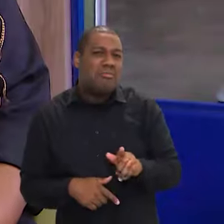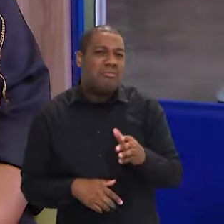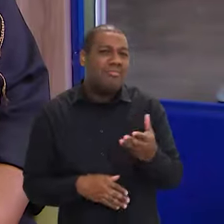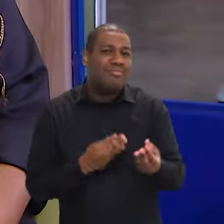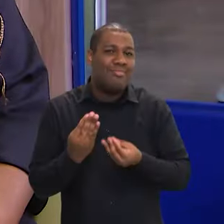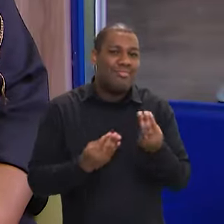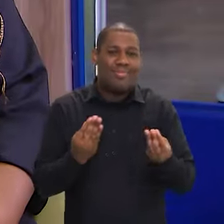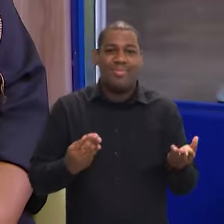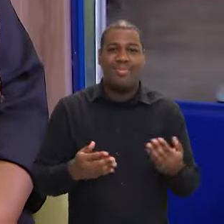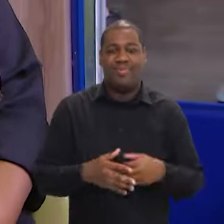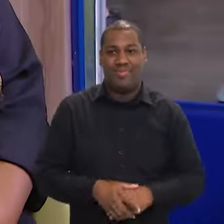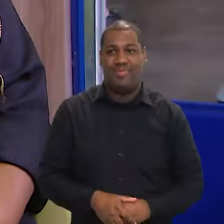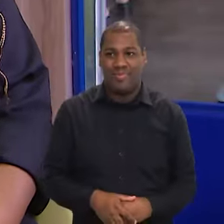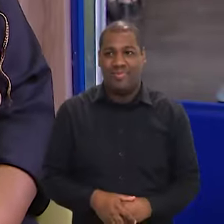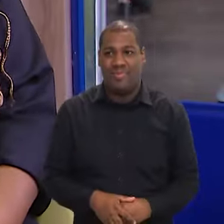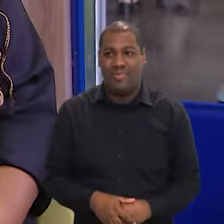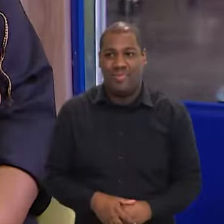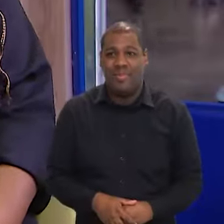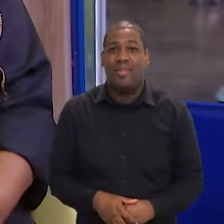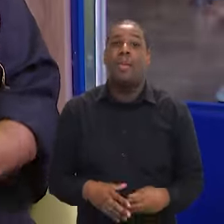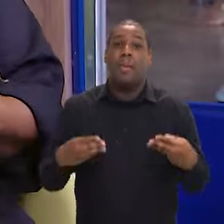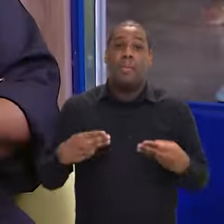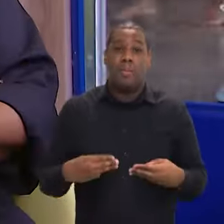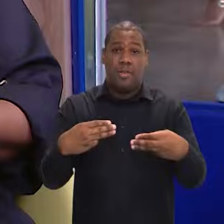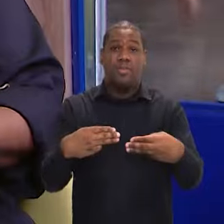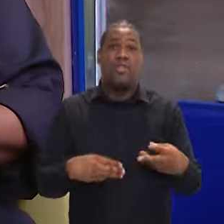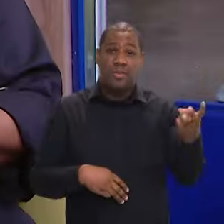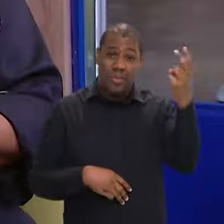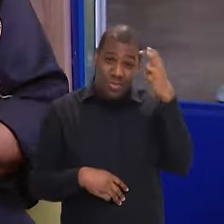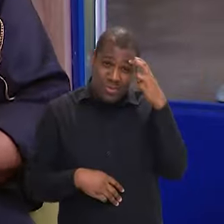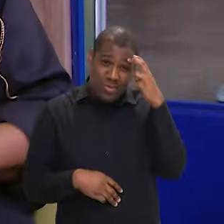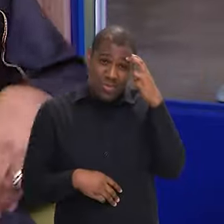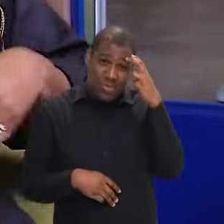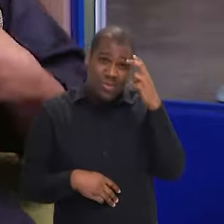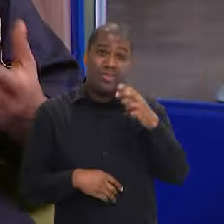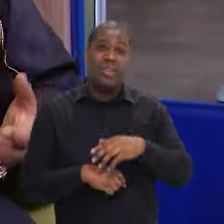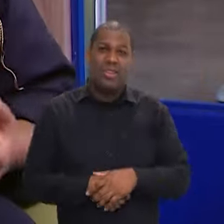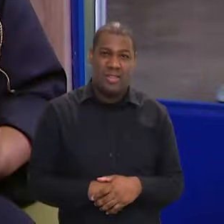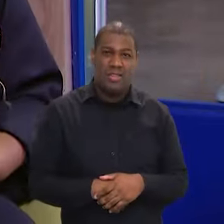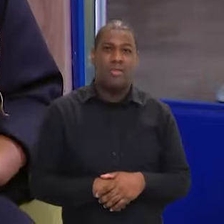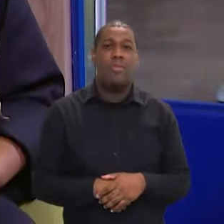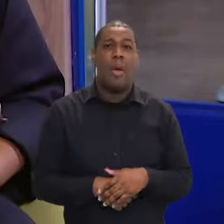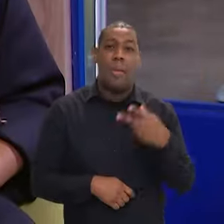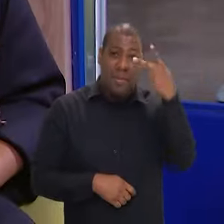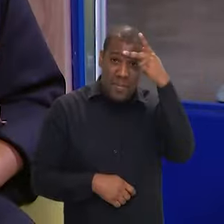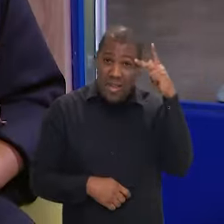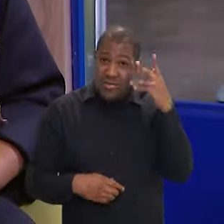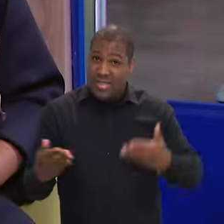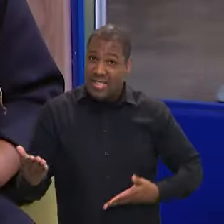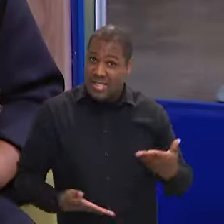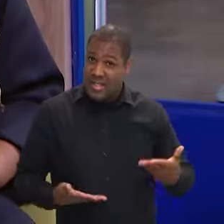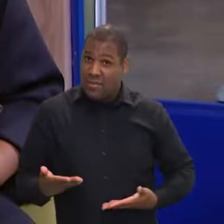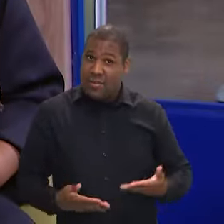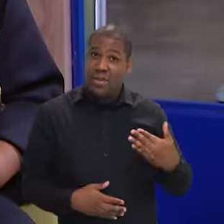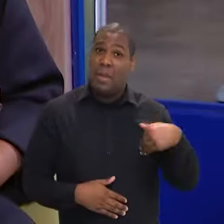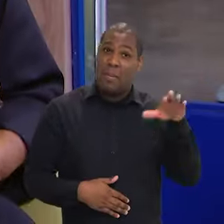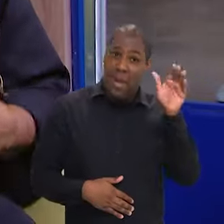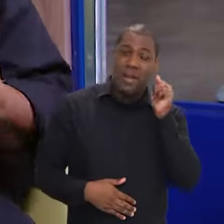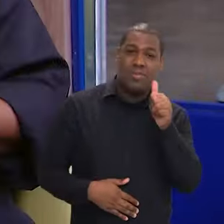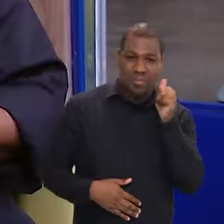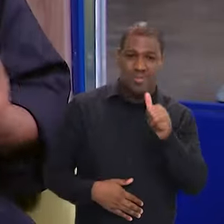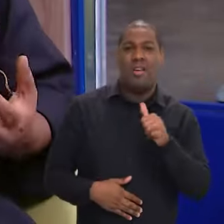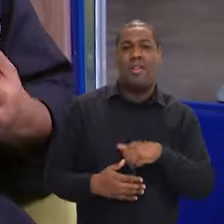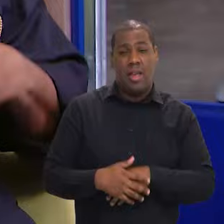Bom, Carol, nosso levantamento até agora, no ambiente do Ministério da Cultura, a grande maioria são mulheres, né? servidores,